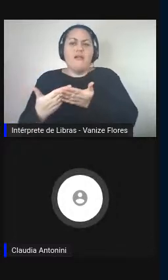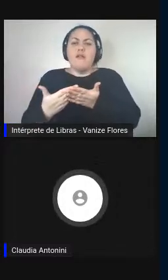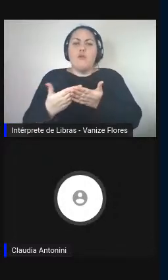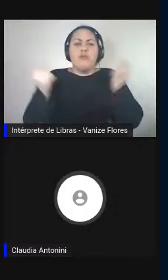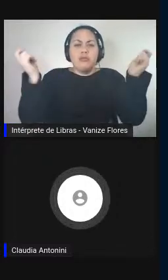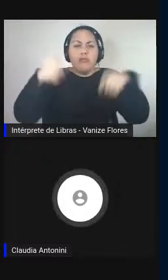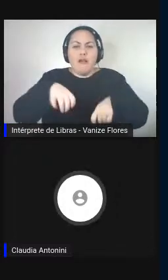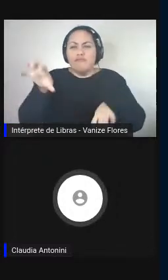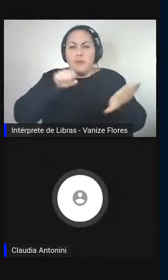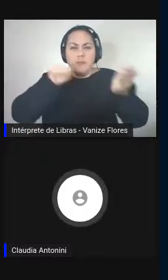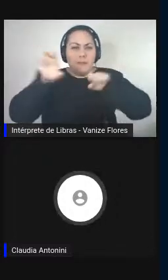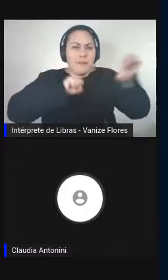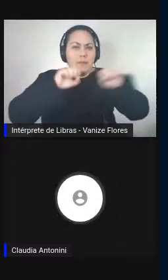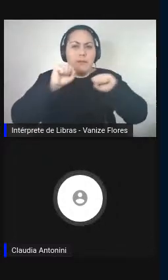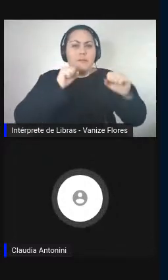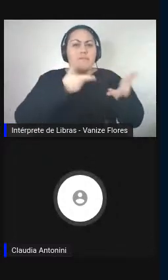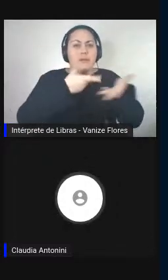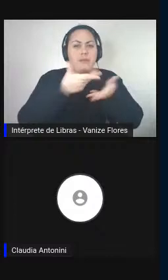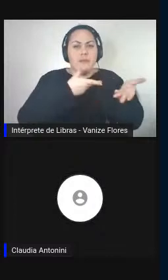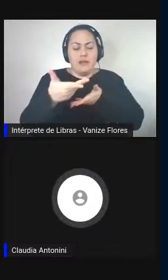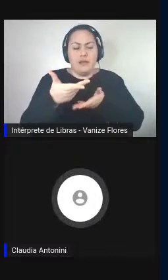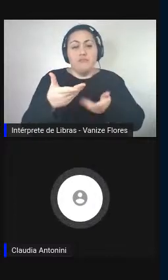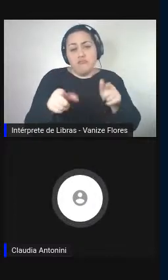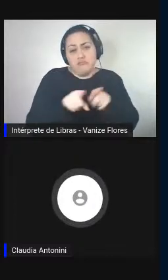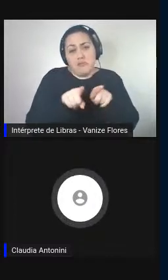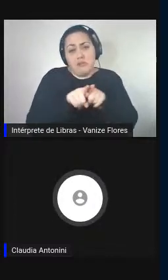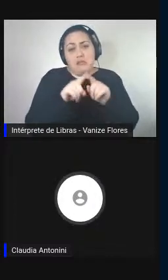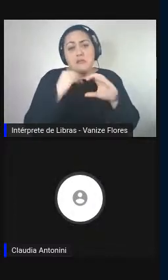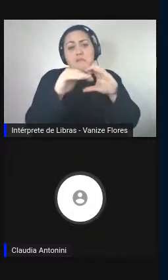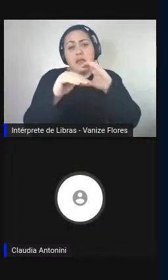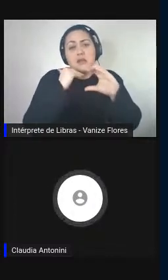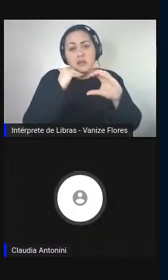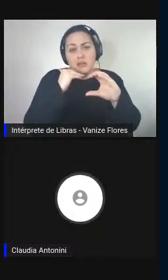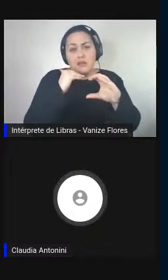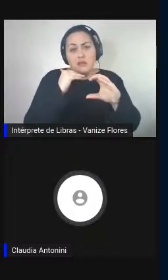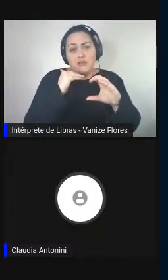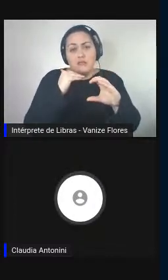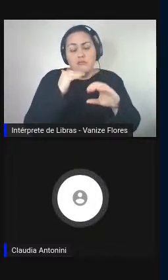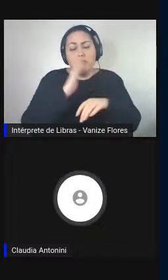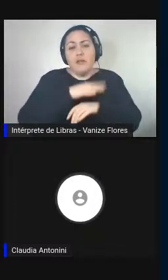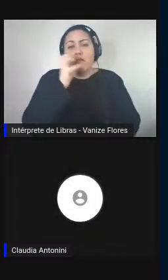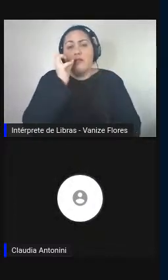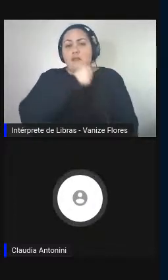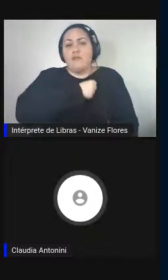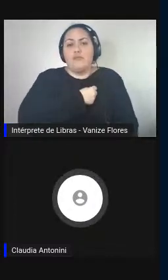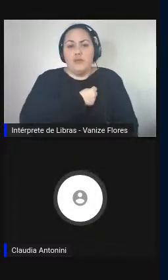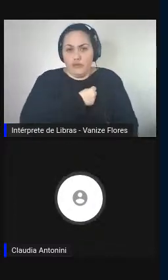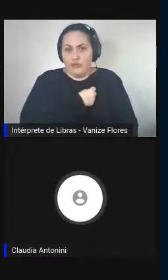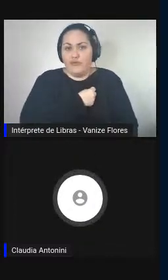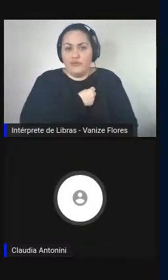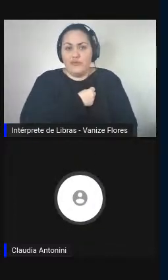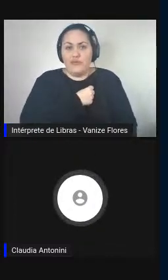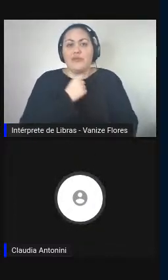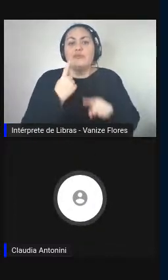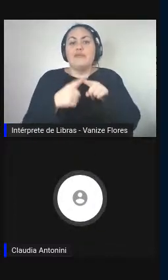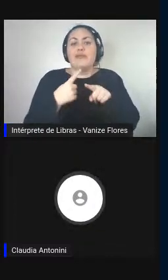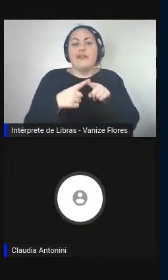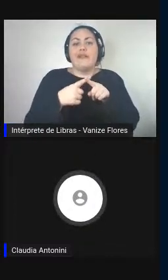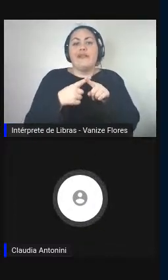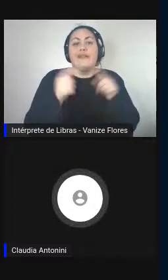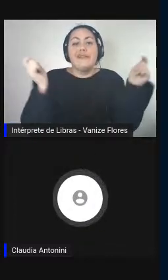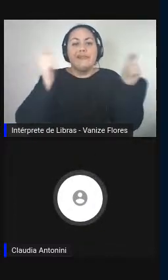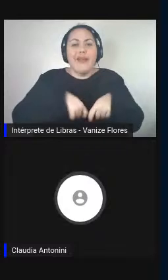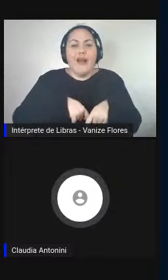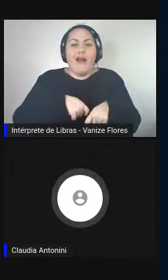simplesmente pelo e-mail, que aceleraram os tempos da reserva de um serviço de